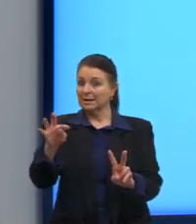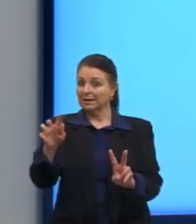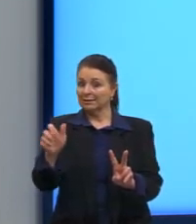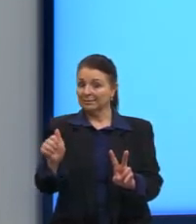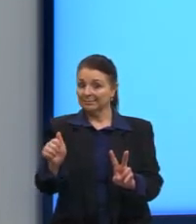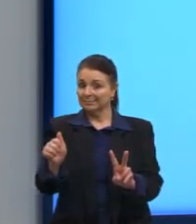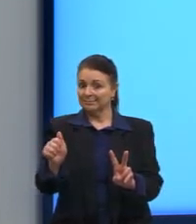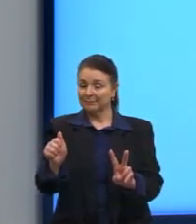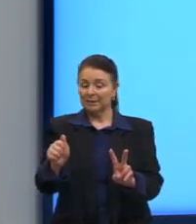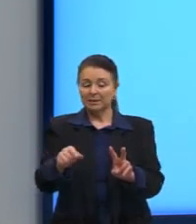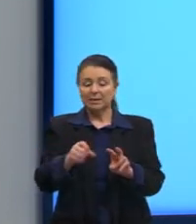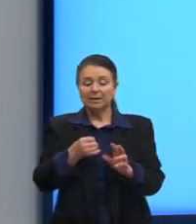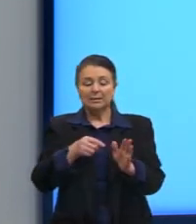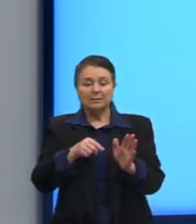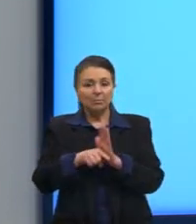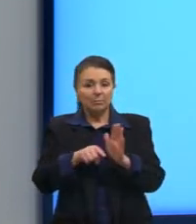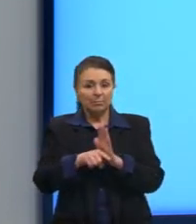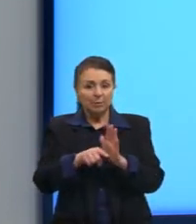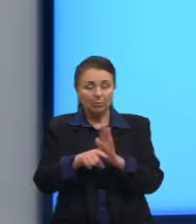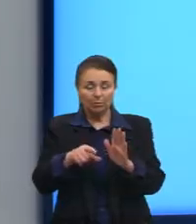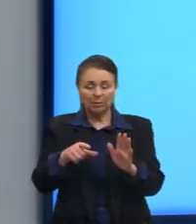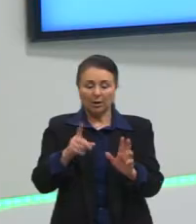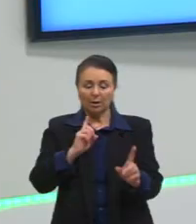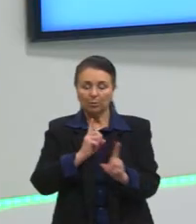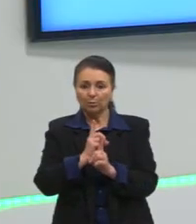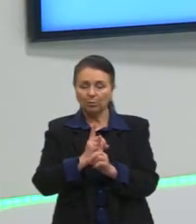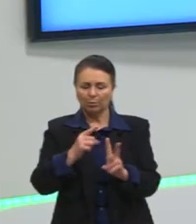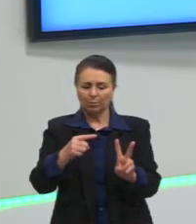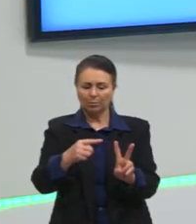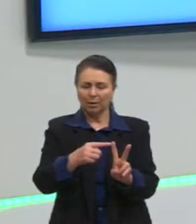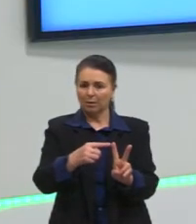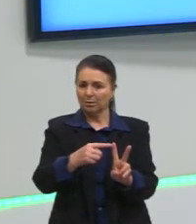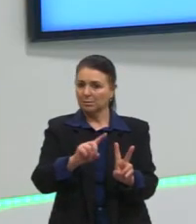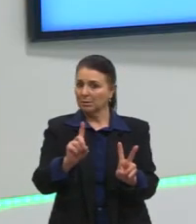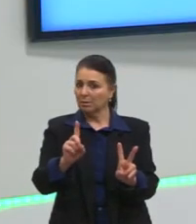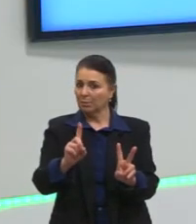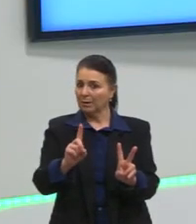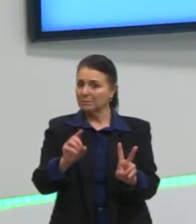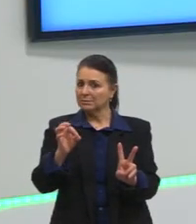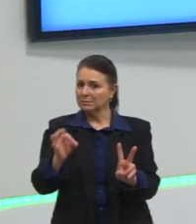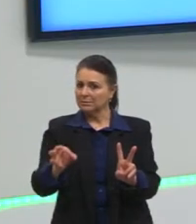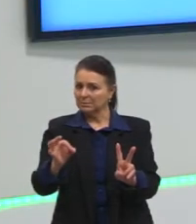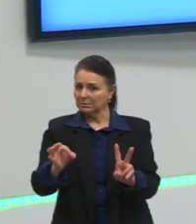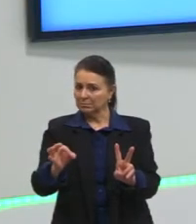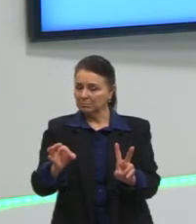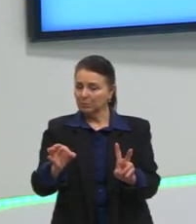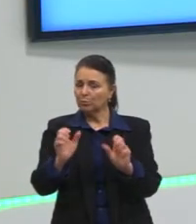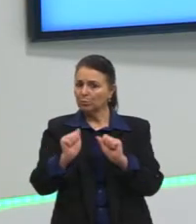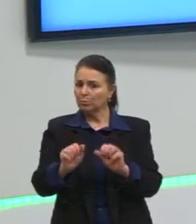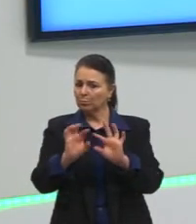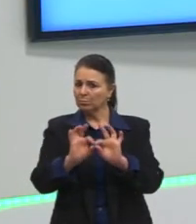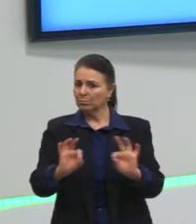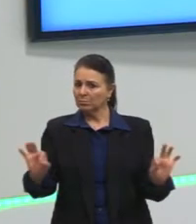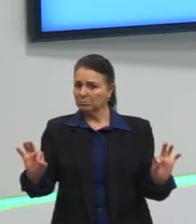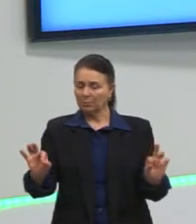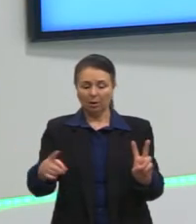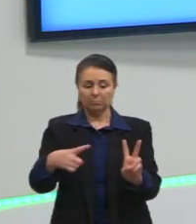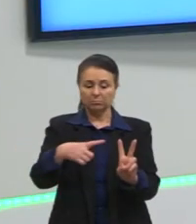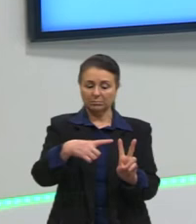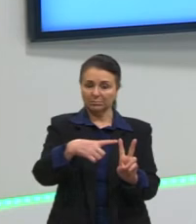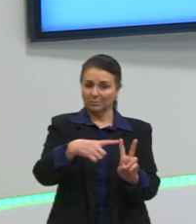determinada questão chegou numa raiz que não é exata, nós podemos buscar simplificar o nosso radical,